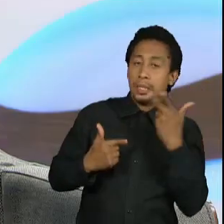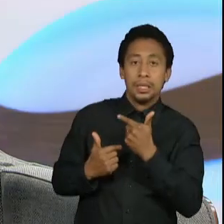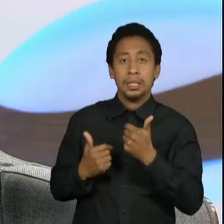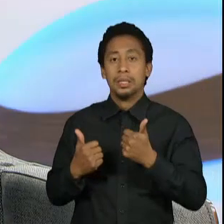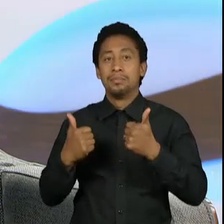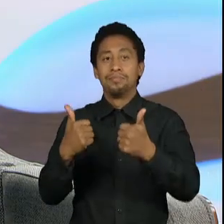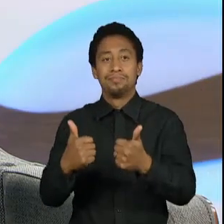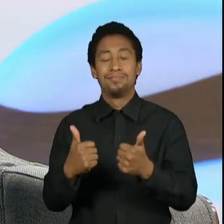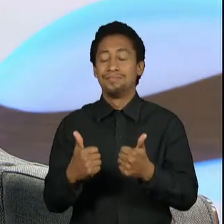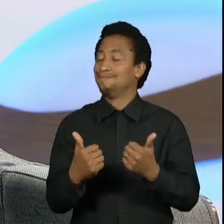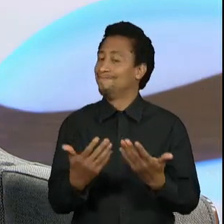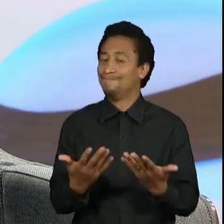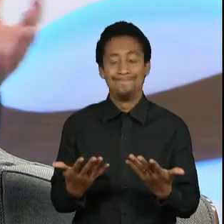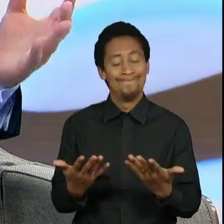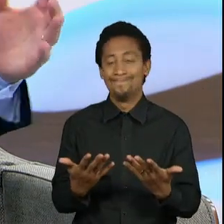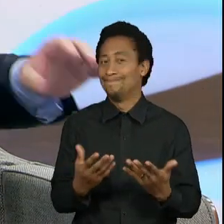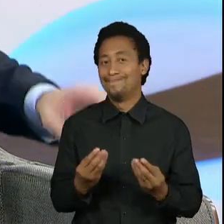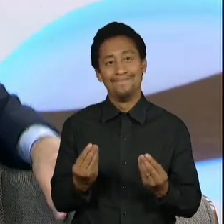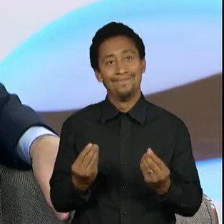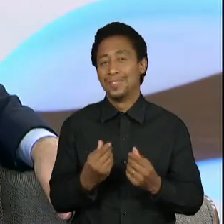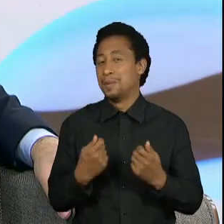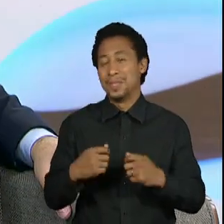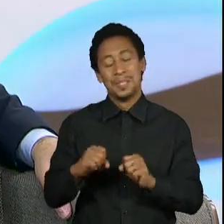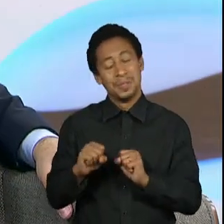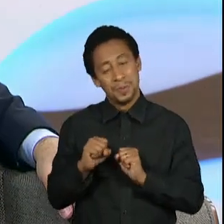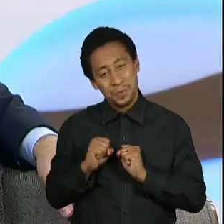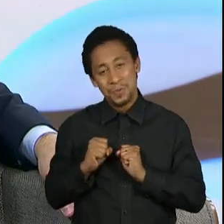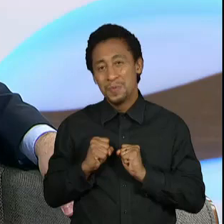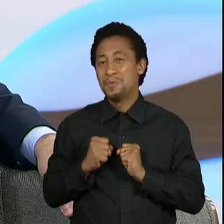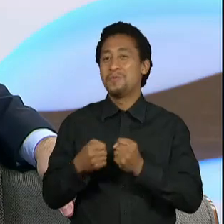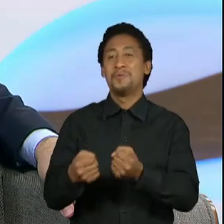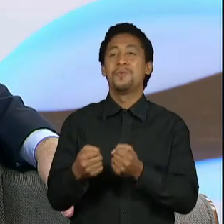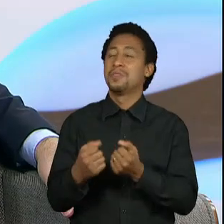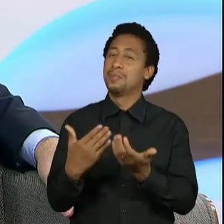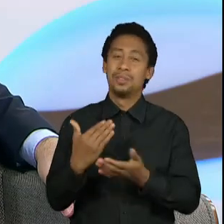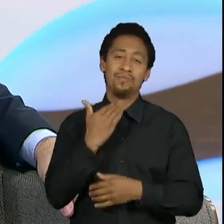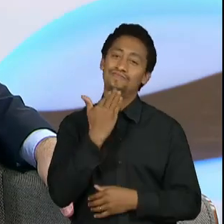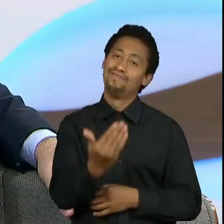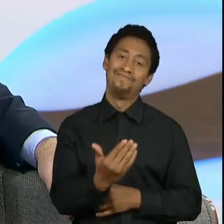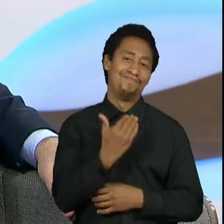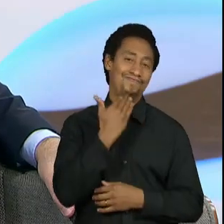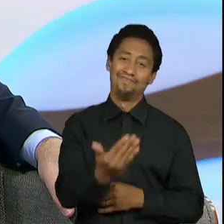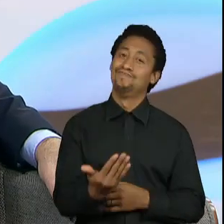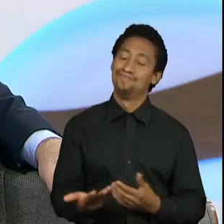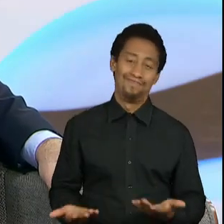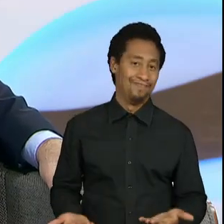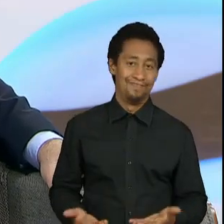esforço para que sejam, sabendo que será sempre um esforço. Também não tenham ilusões sobre isso.